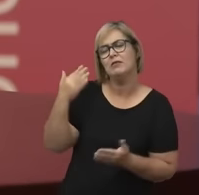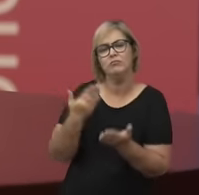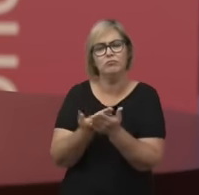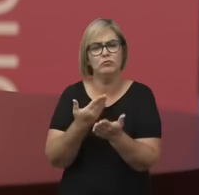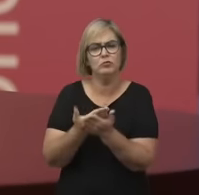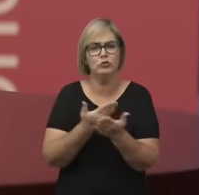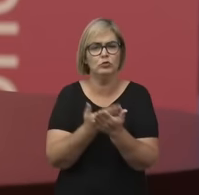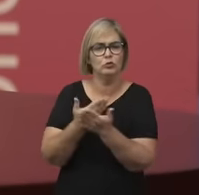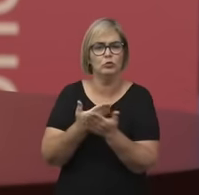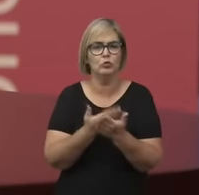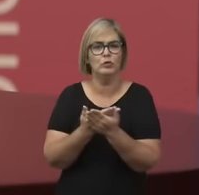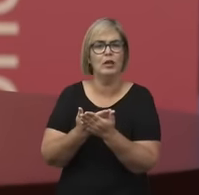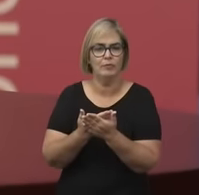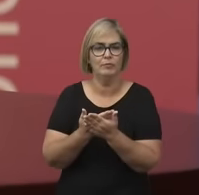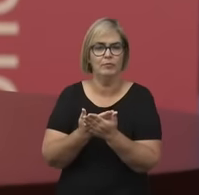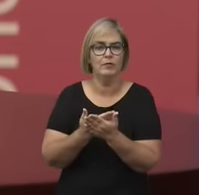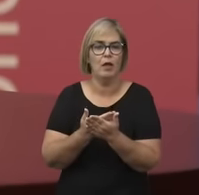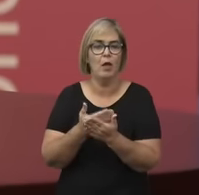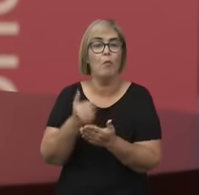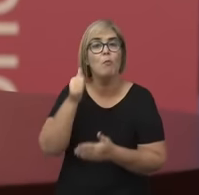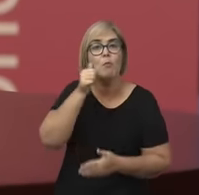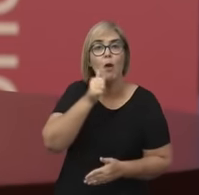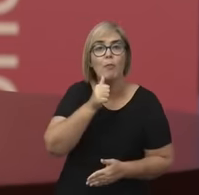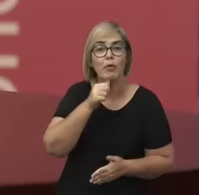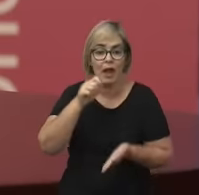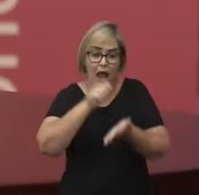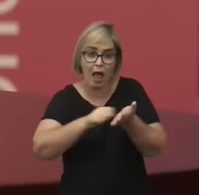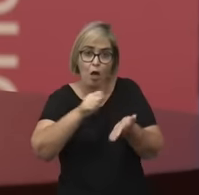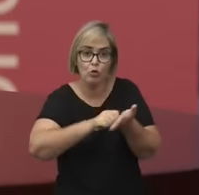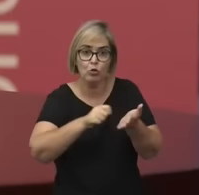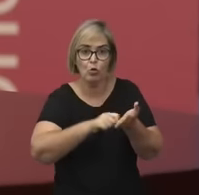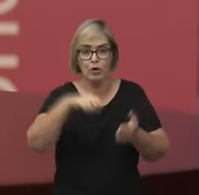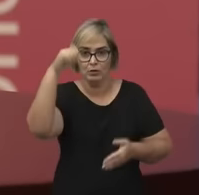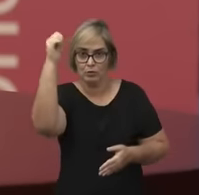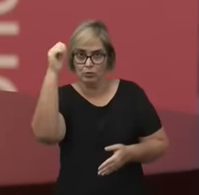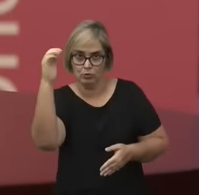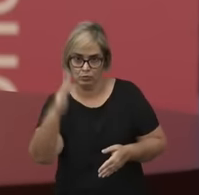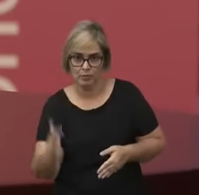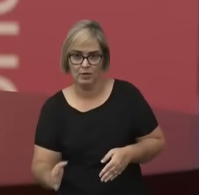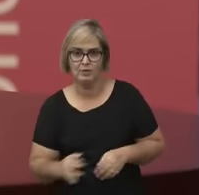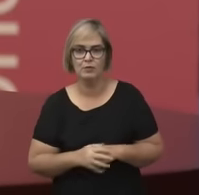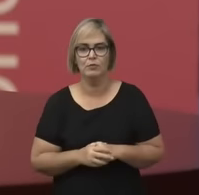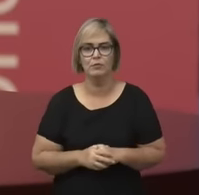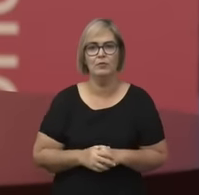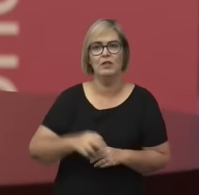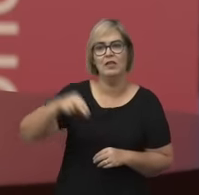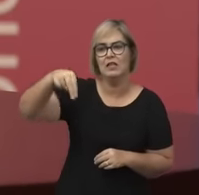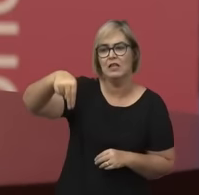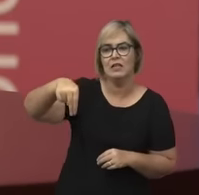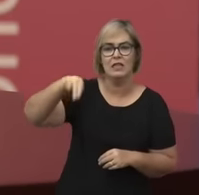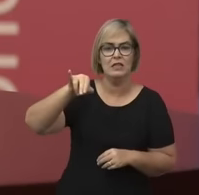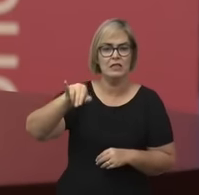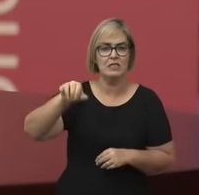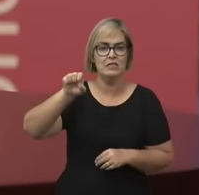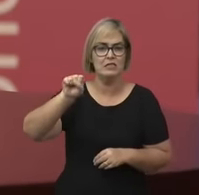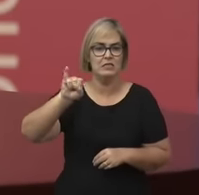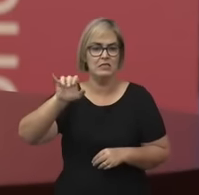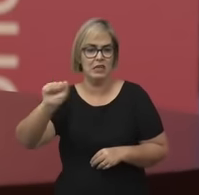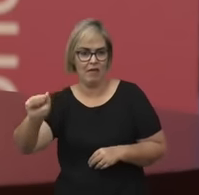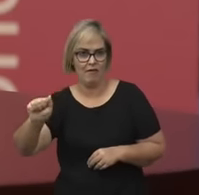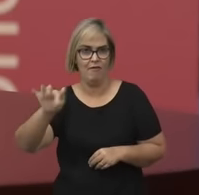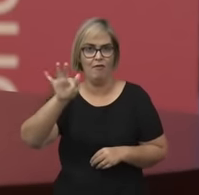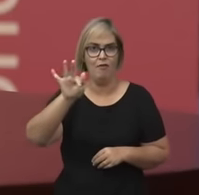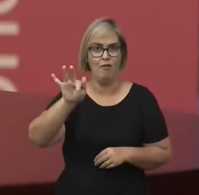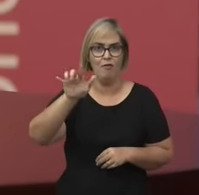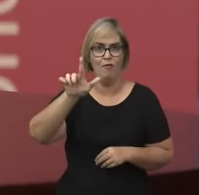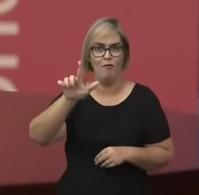que é uma autora brasileira, de quem eu vou falar aqui hoje. e a relação da Anísia Floresta com o cartesianismo. E